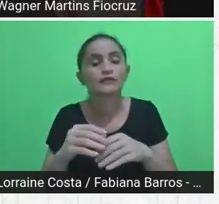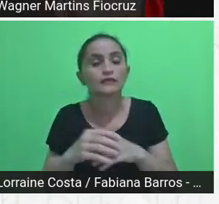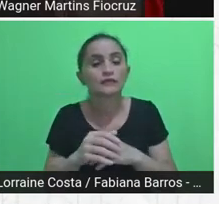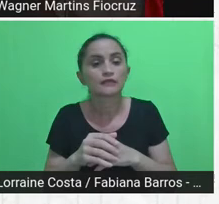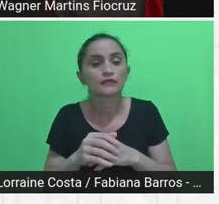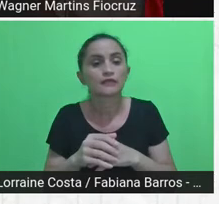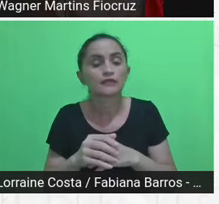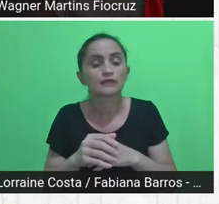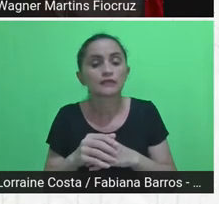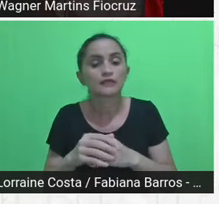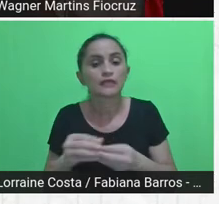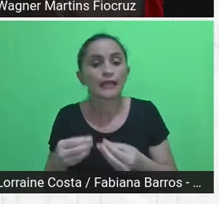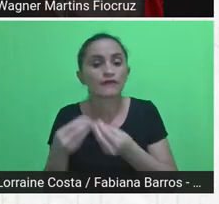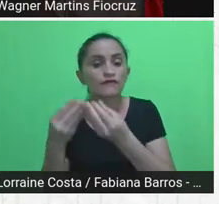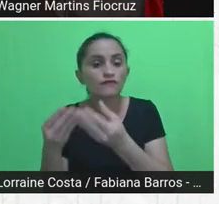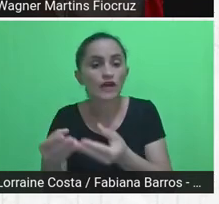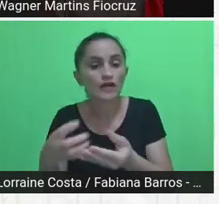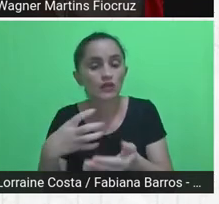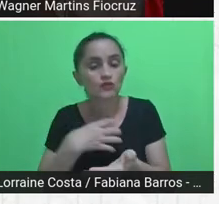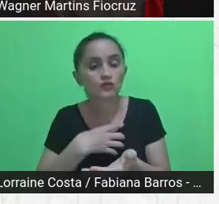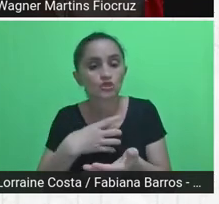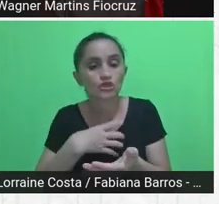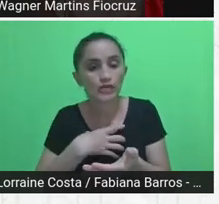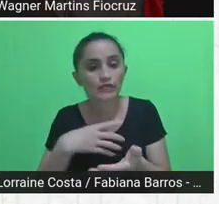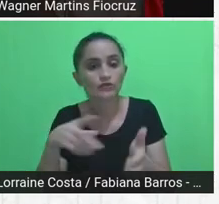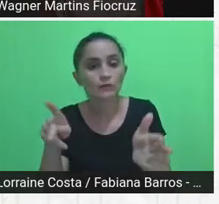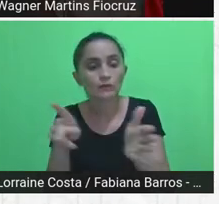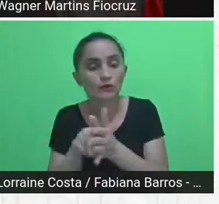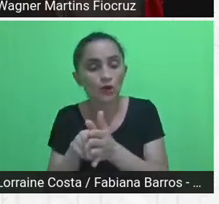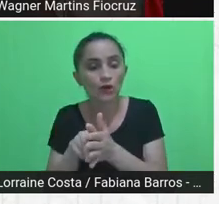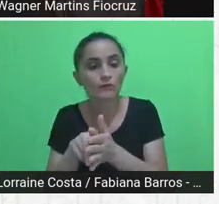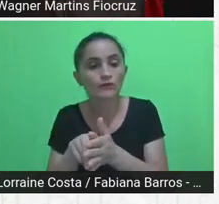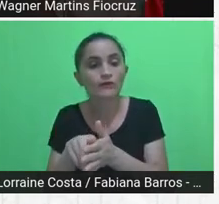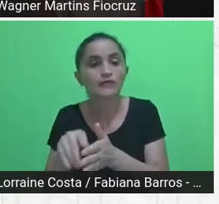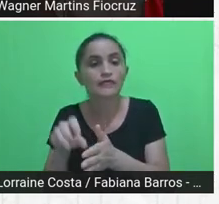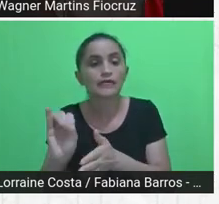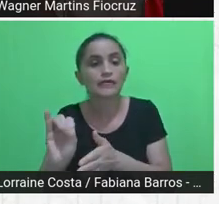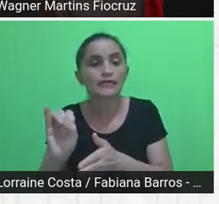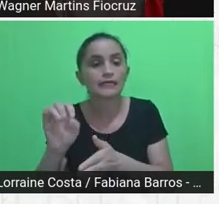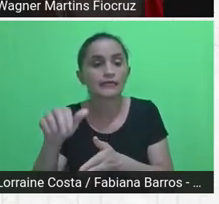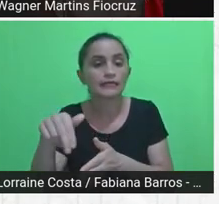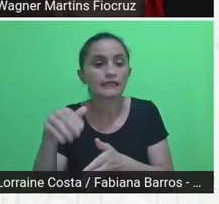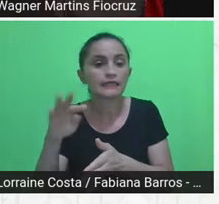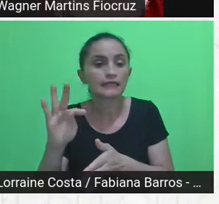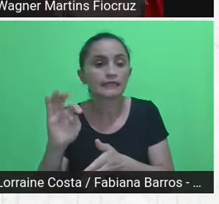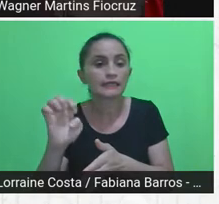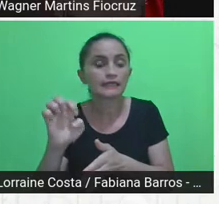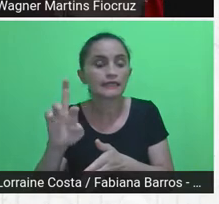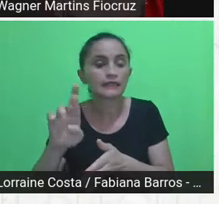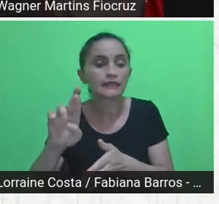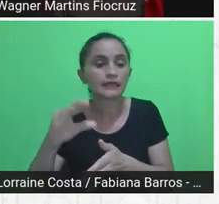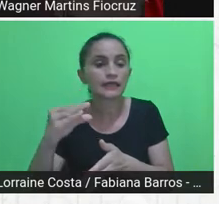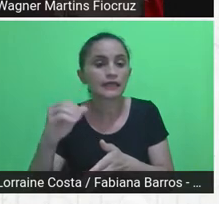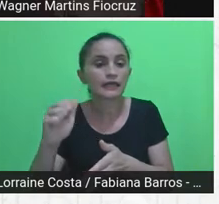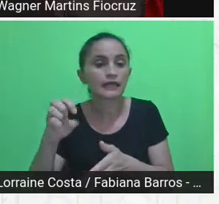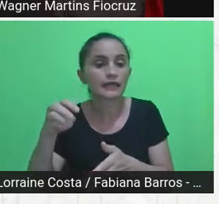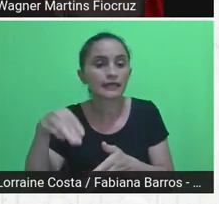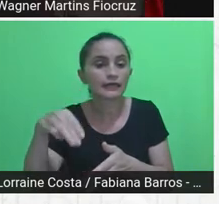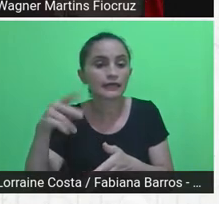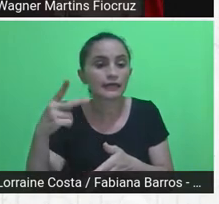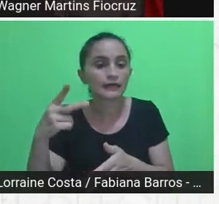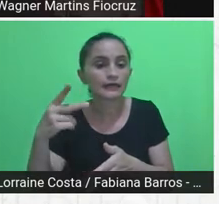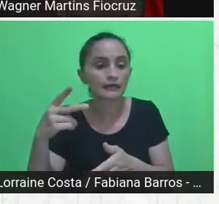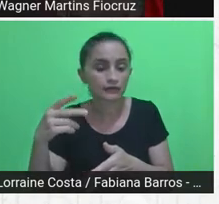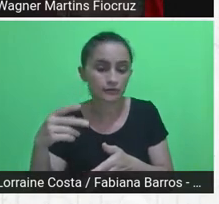UFB tem unidades em quase todas as regiões do